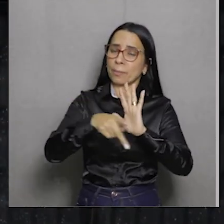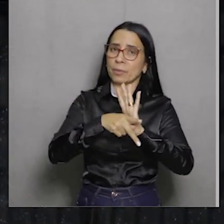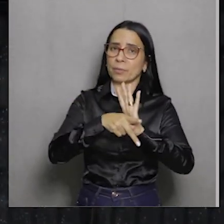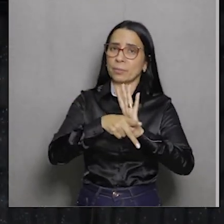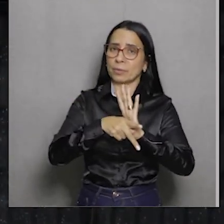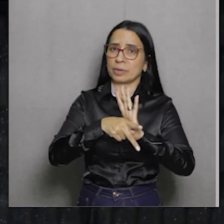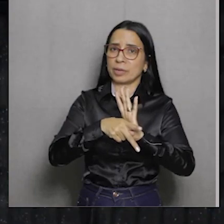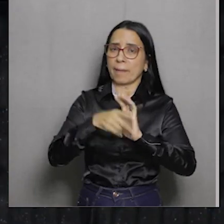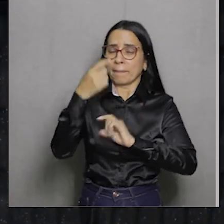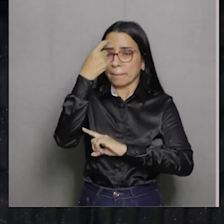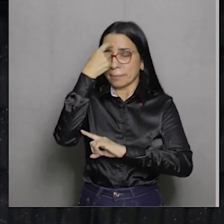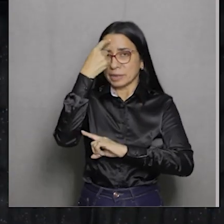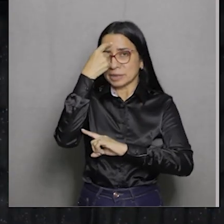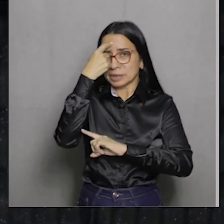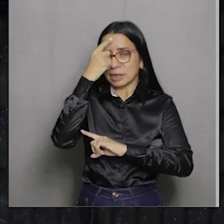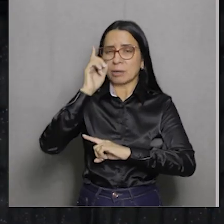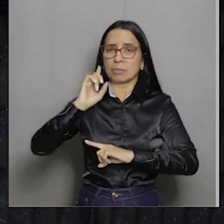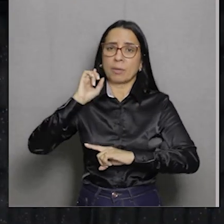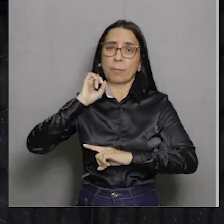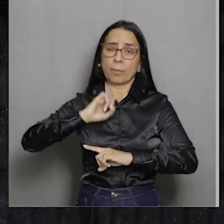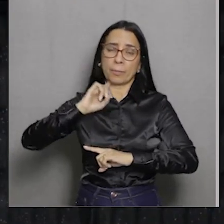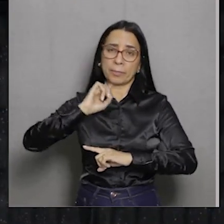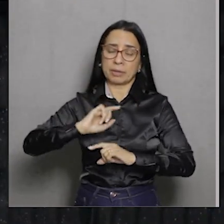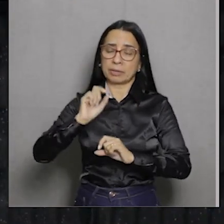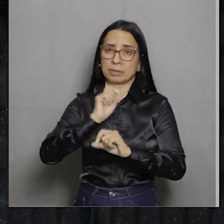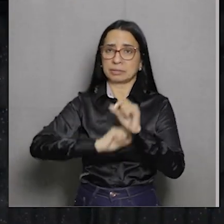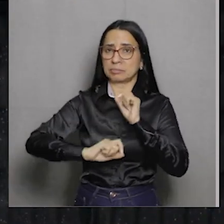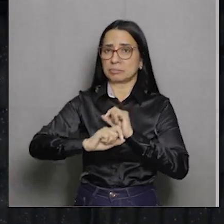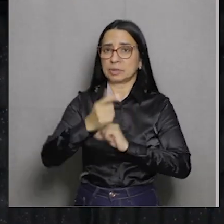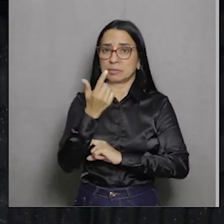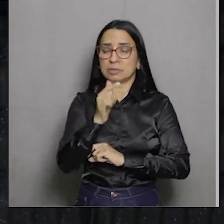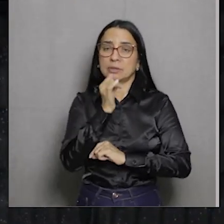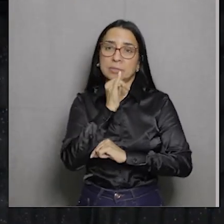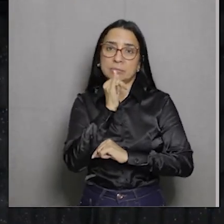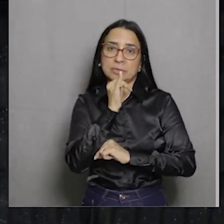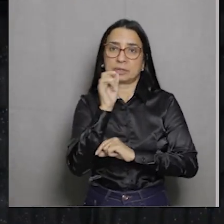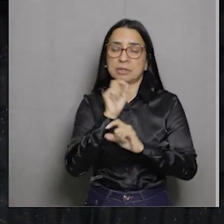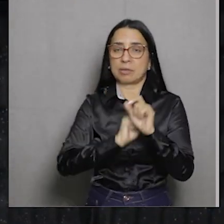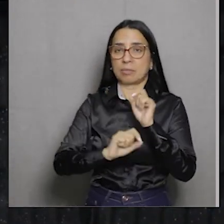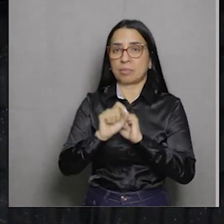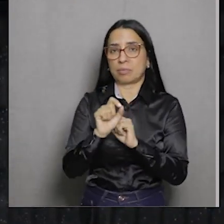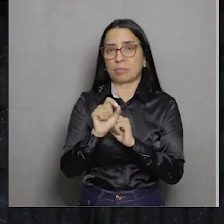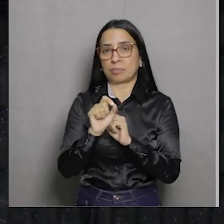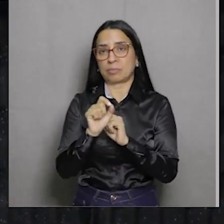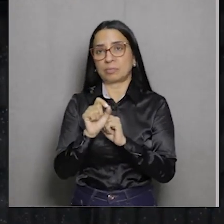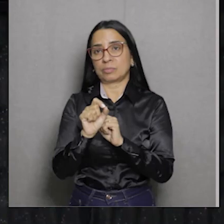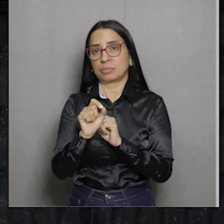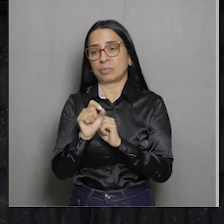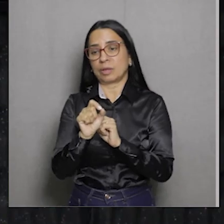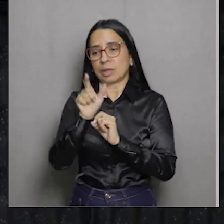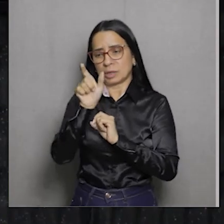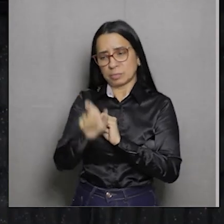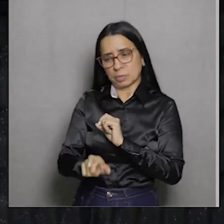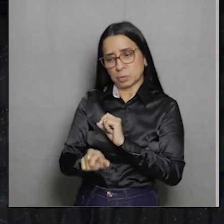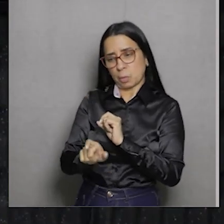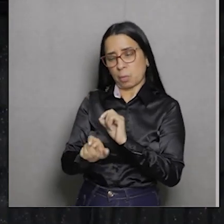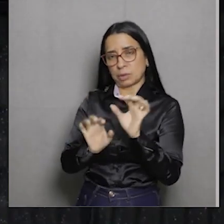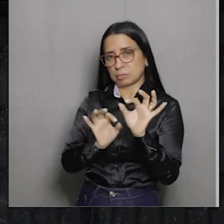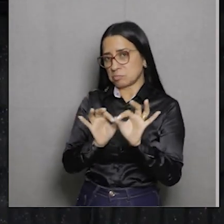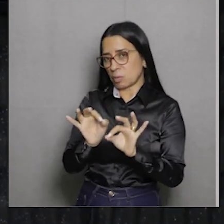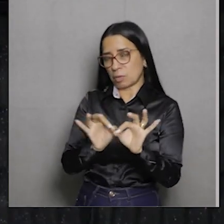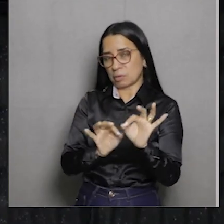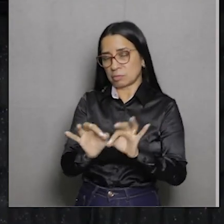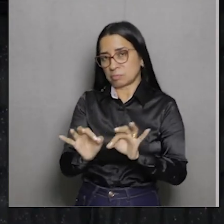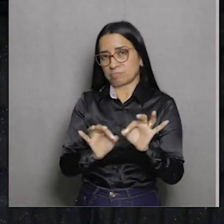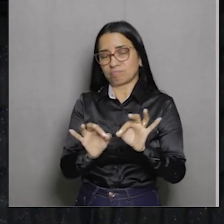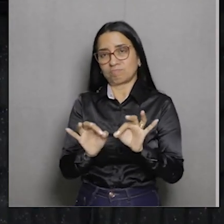luta muito mais pensada por Minas. Não houve, por exemplo, por parte dos seus articuladores, dos seus